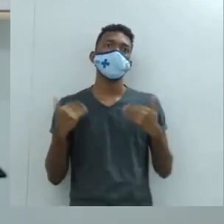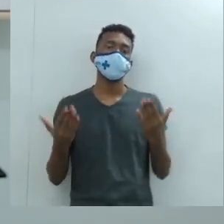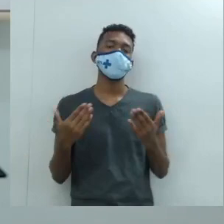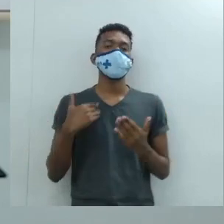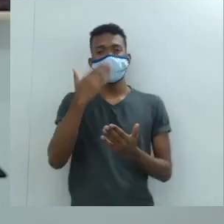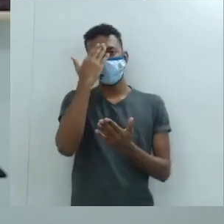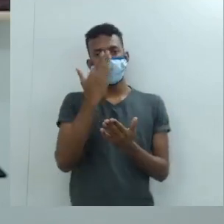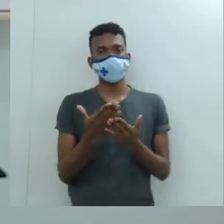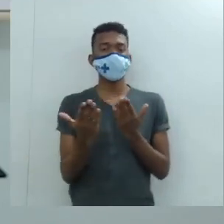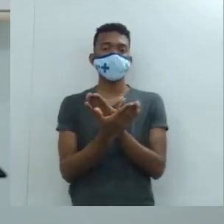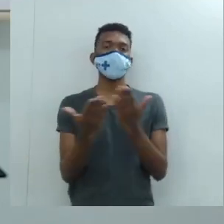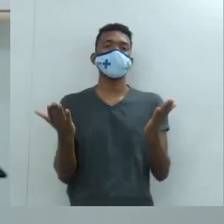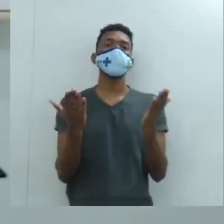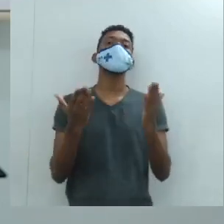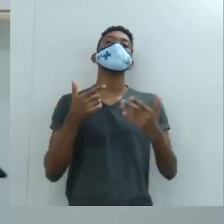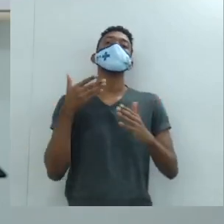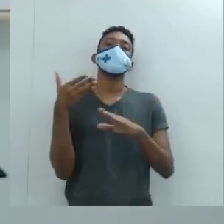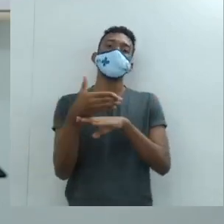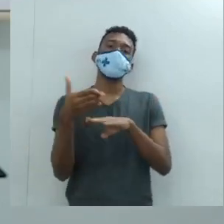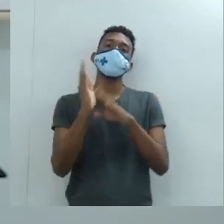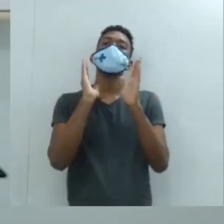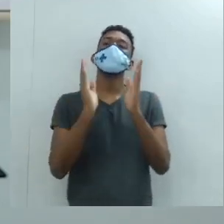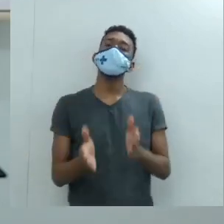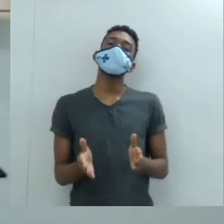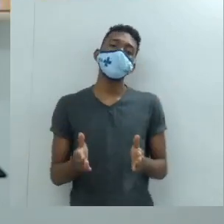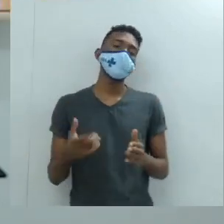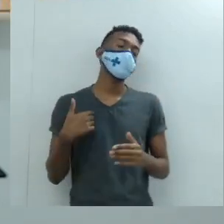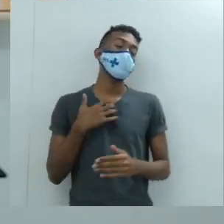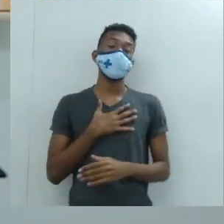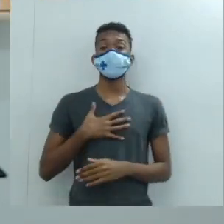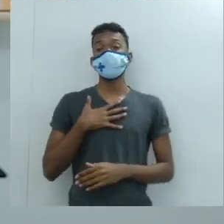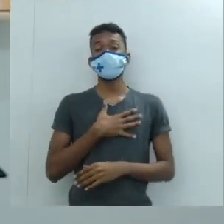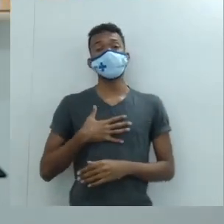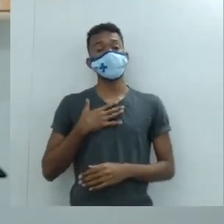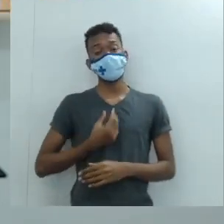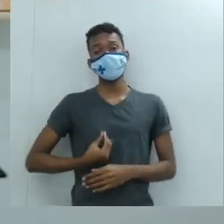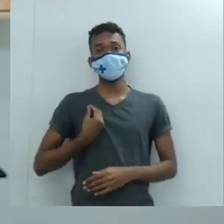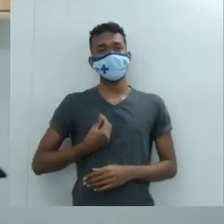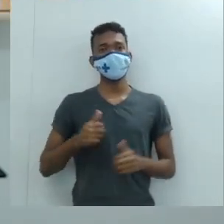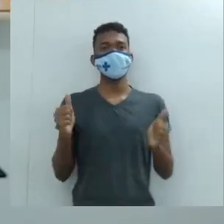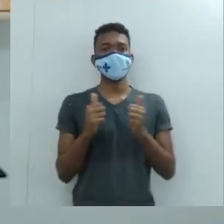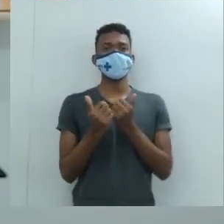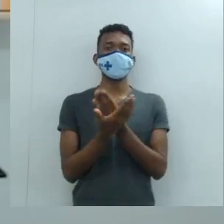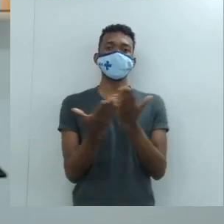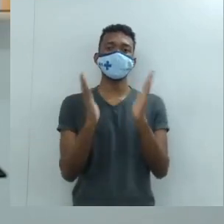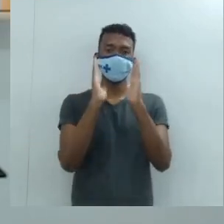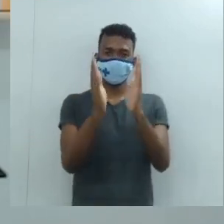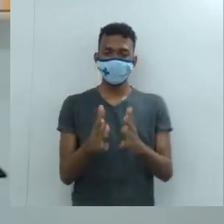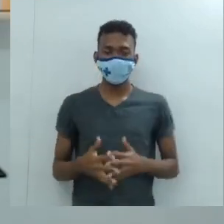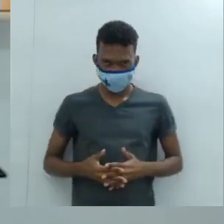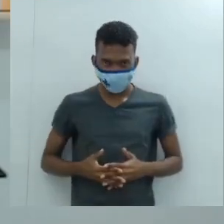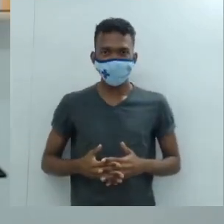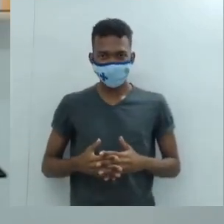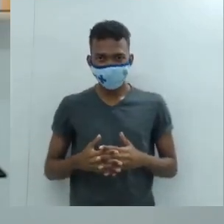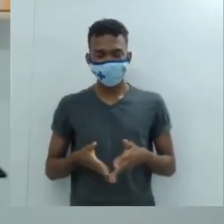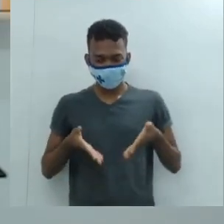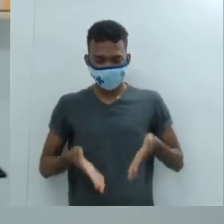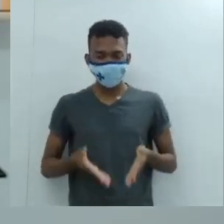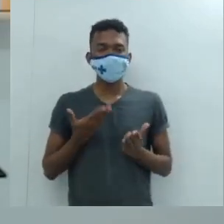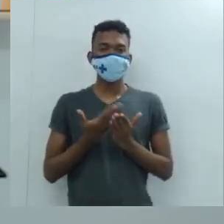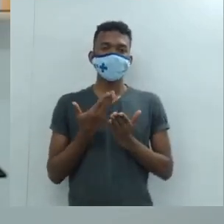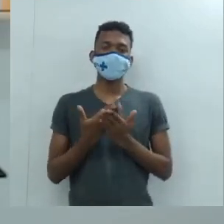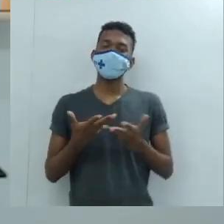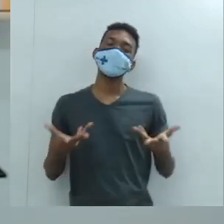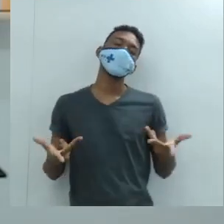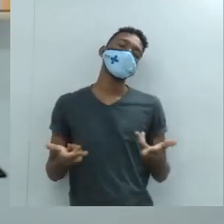eu agradeço a participação de vocês, foi um imenso prazer estar com vocês, né? Aqui nessa aula